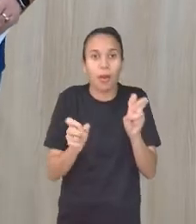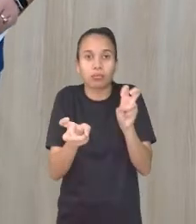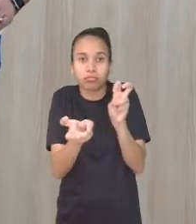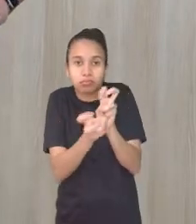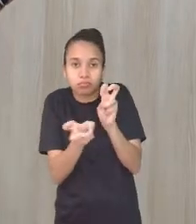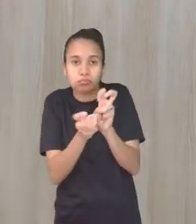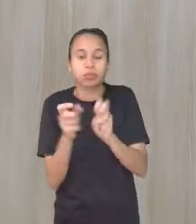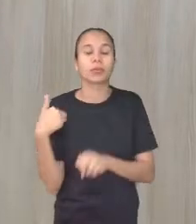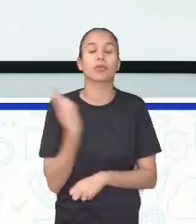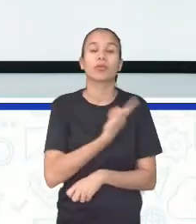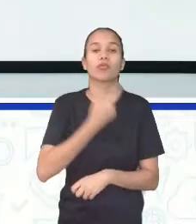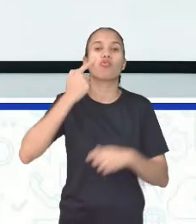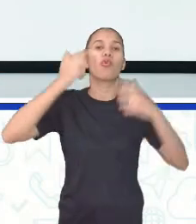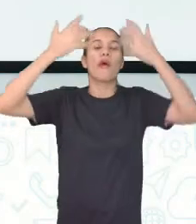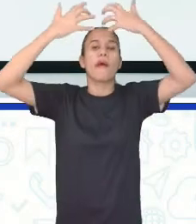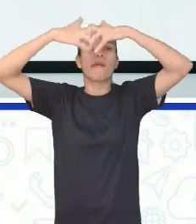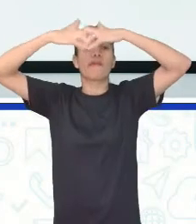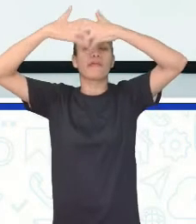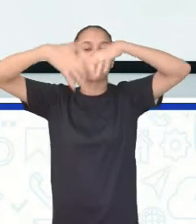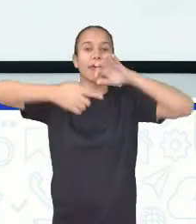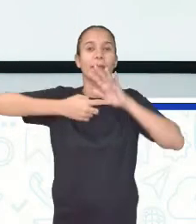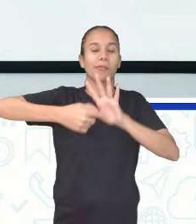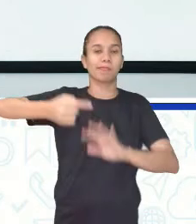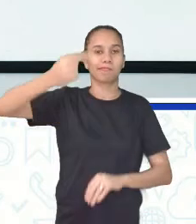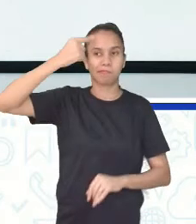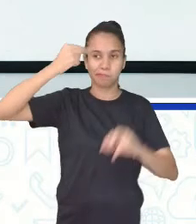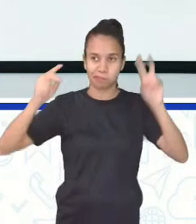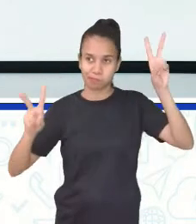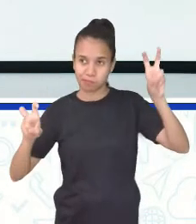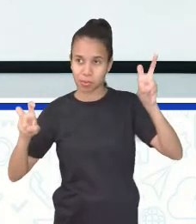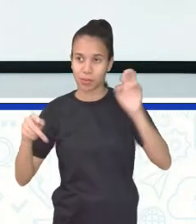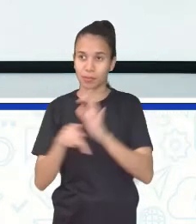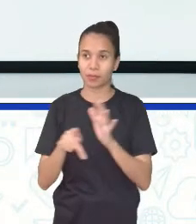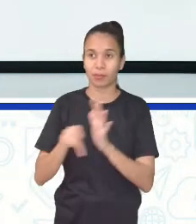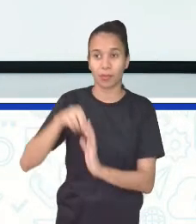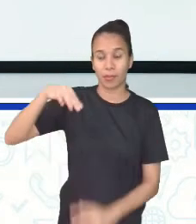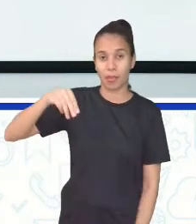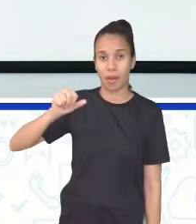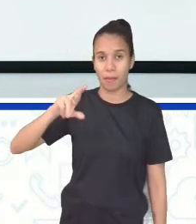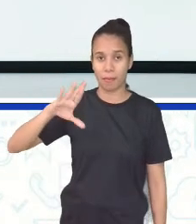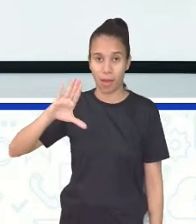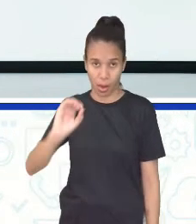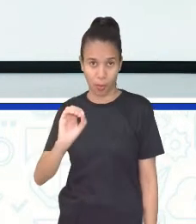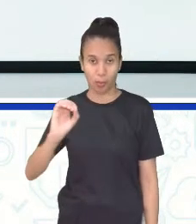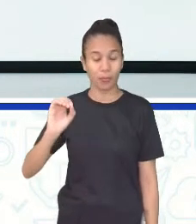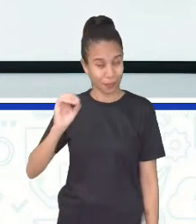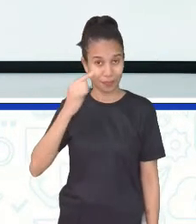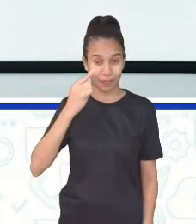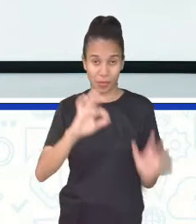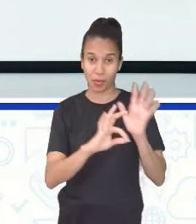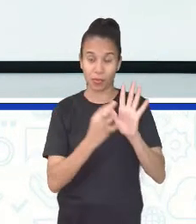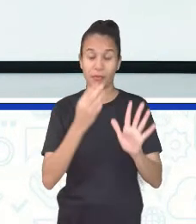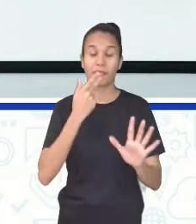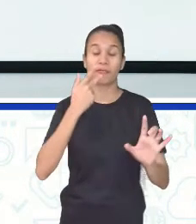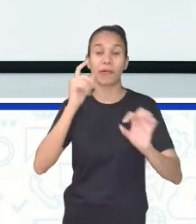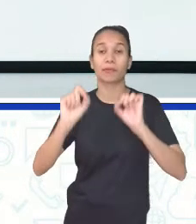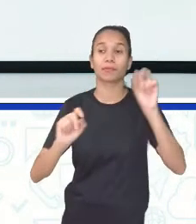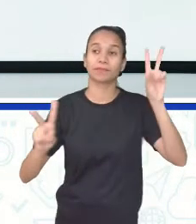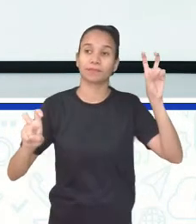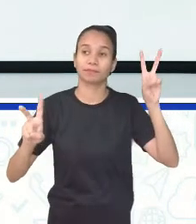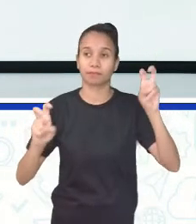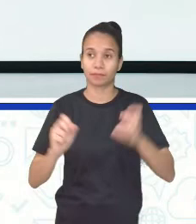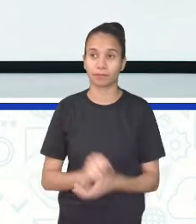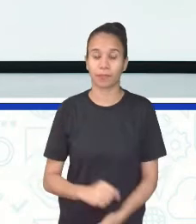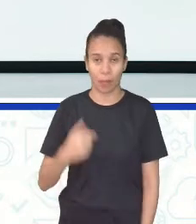um pouquinho, uma reflexão, eu estou trazendo aí um pensamento de Marco Antônio Alvarenga. Olha o que ele está dizendo para a gente, pessoal.